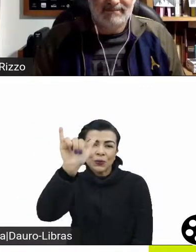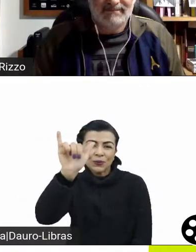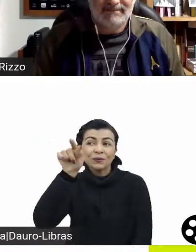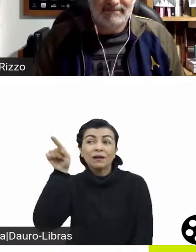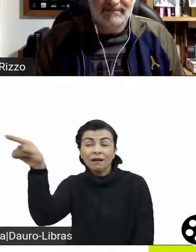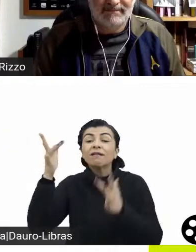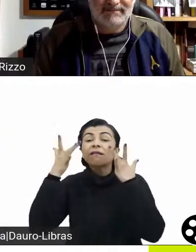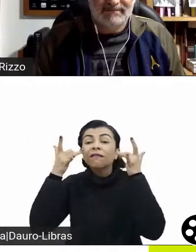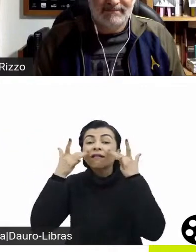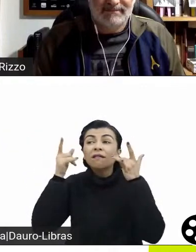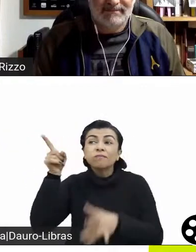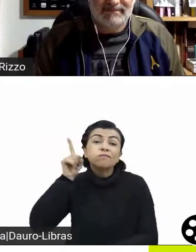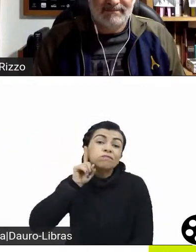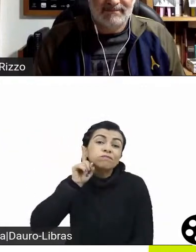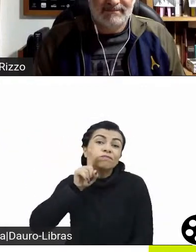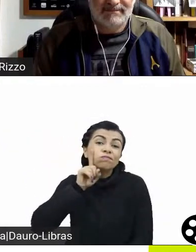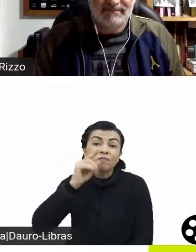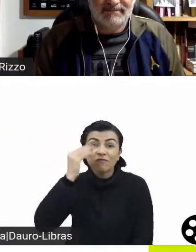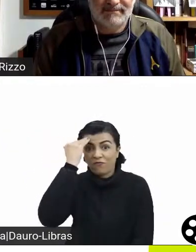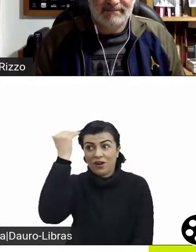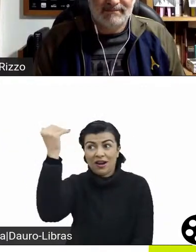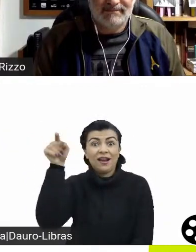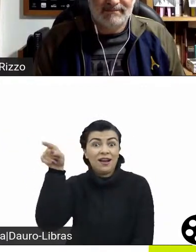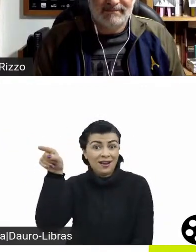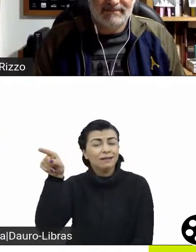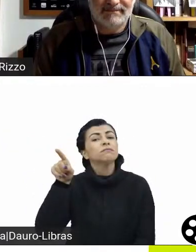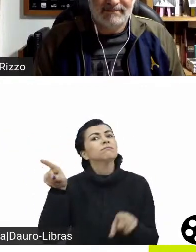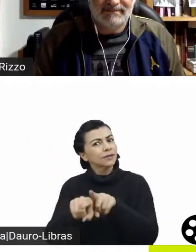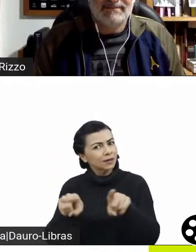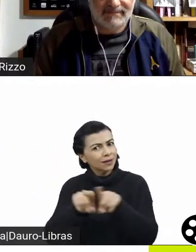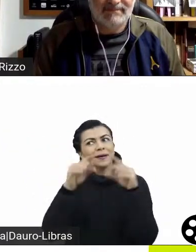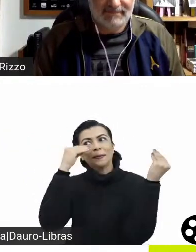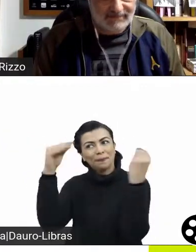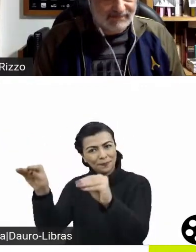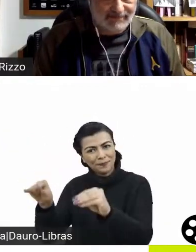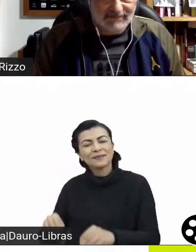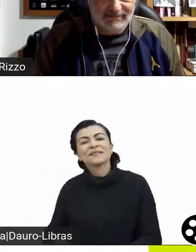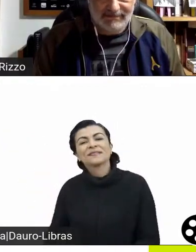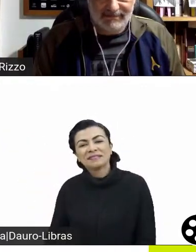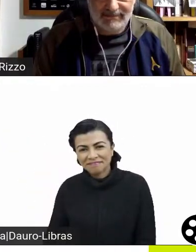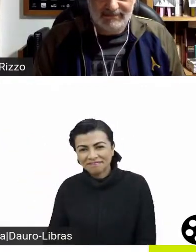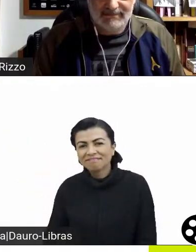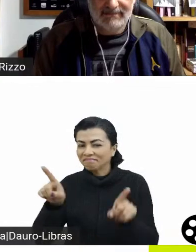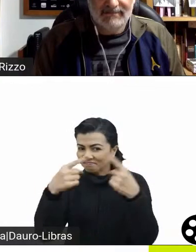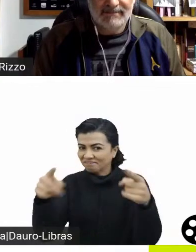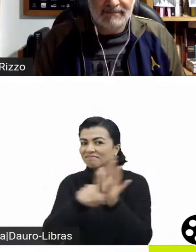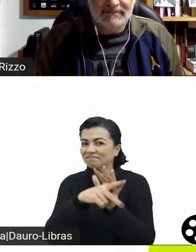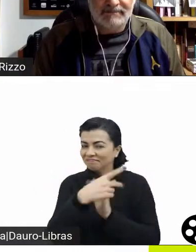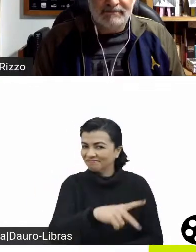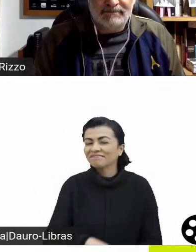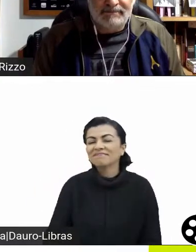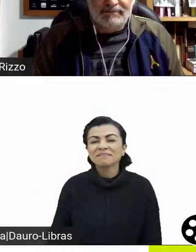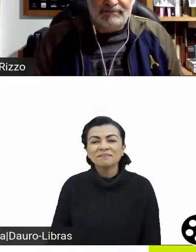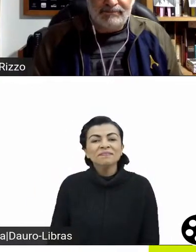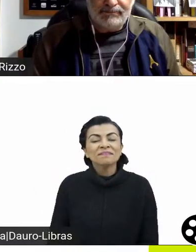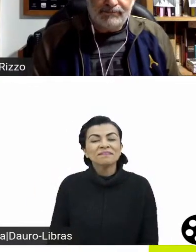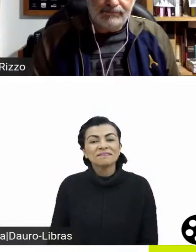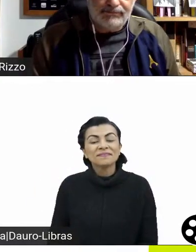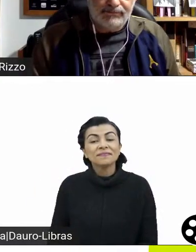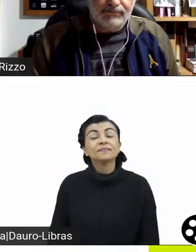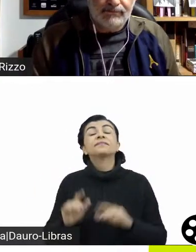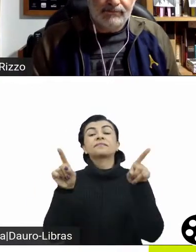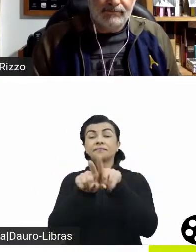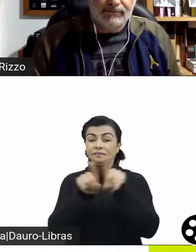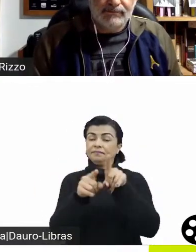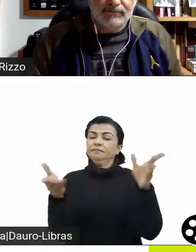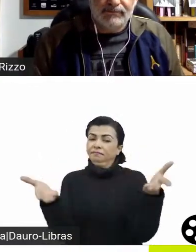de ser um filme também que tem que ser ouvido, não só sentido. Eu queria tocar num assunto que